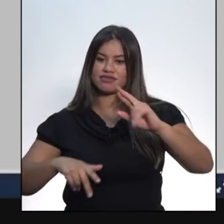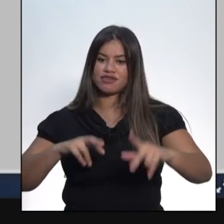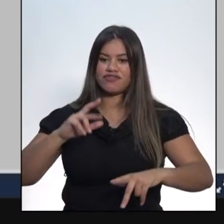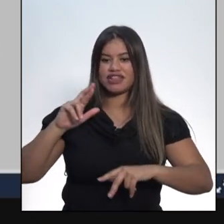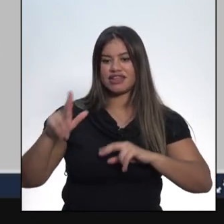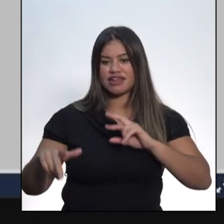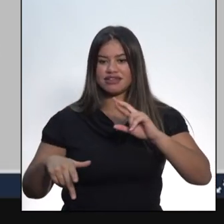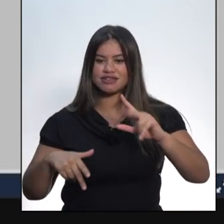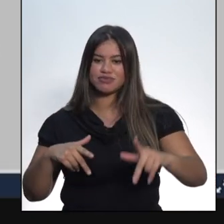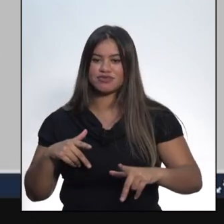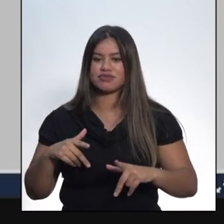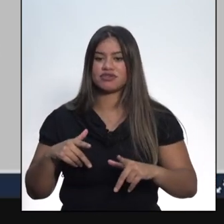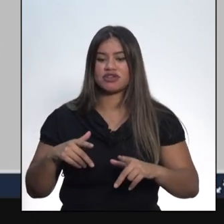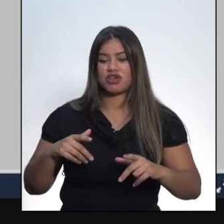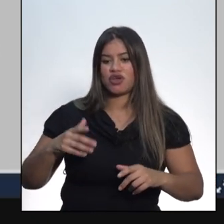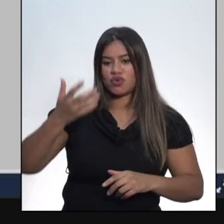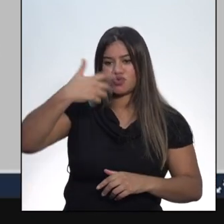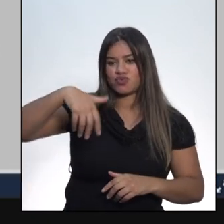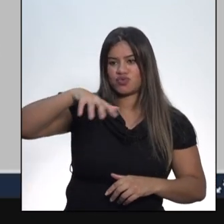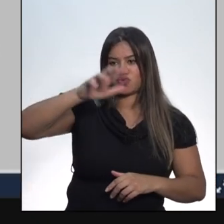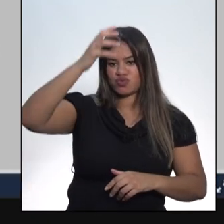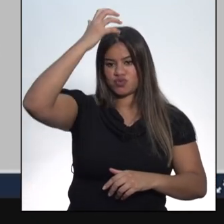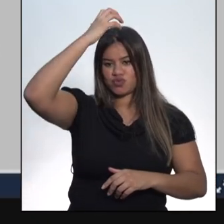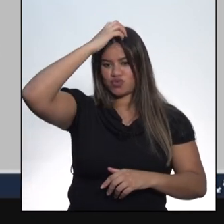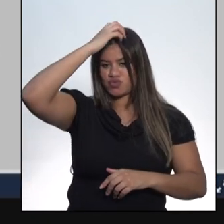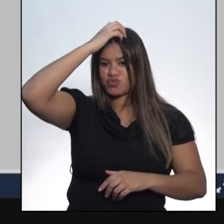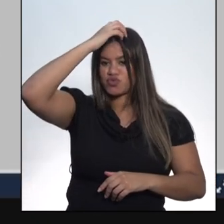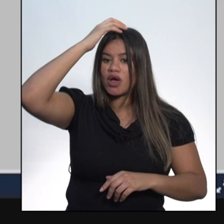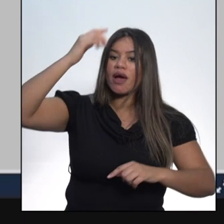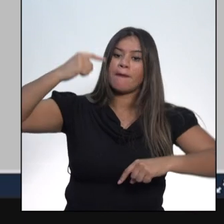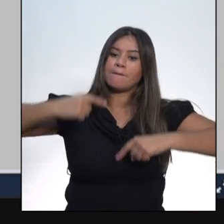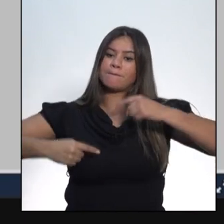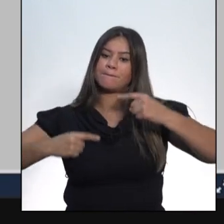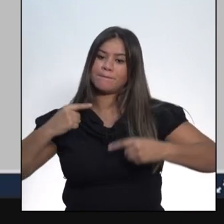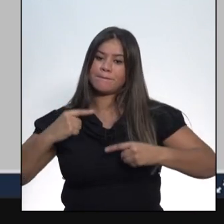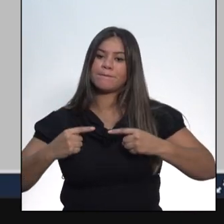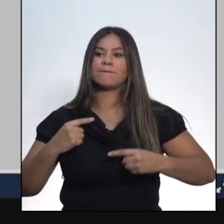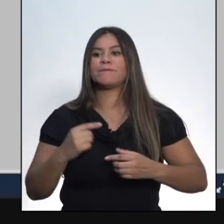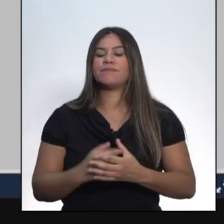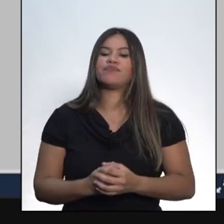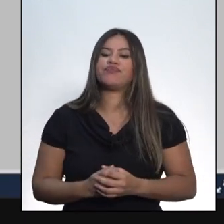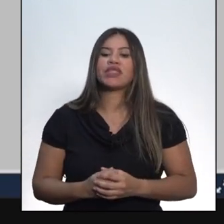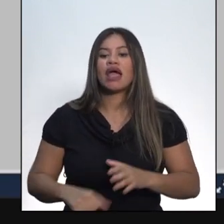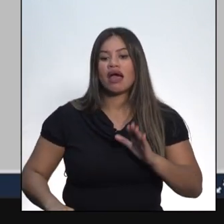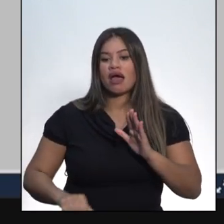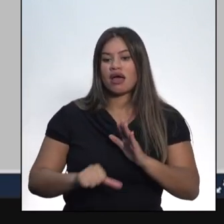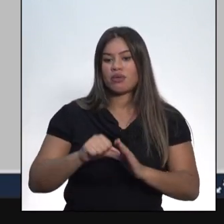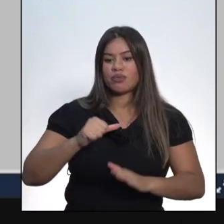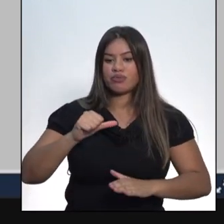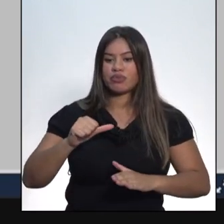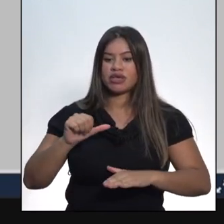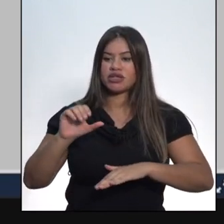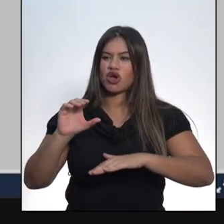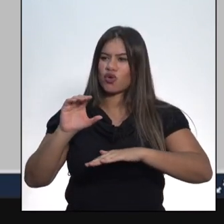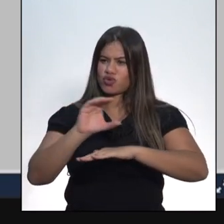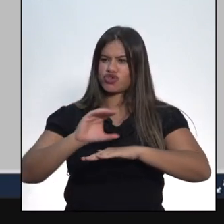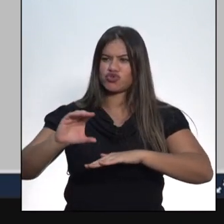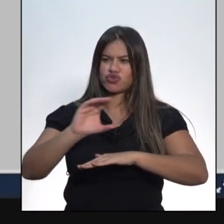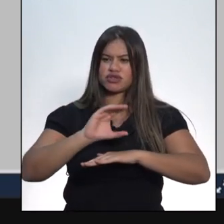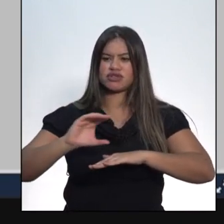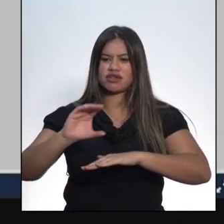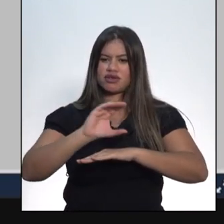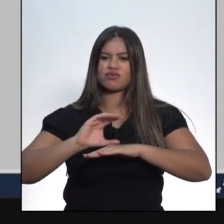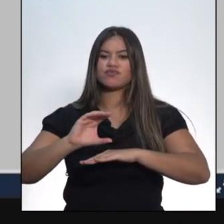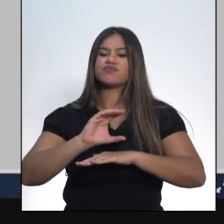participação política na monarquia e na república. A primeira Constituição Republicana estabeleceu que os